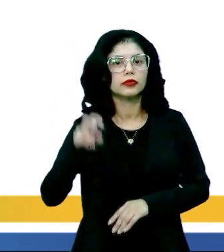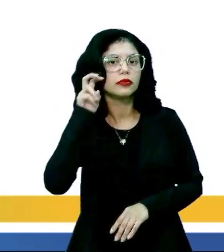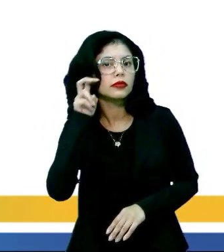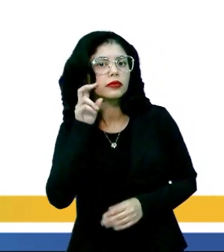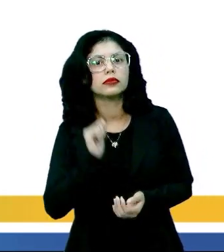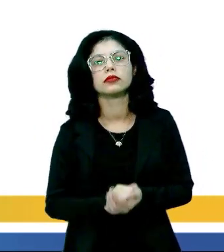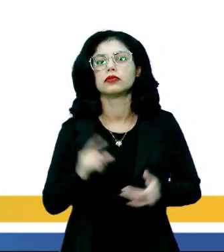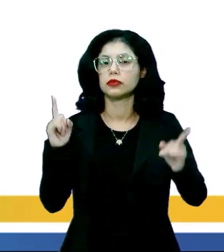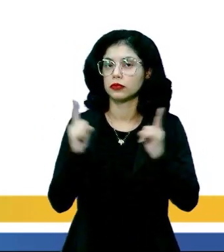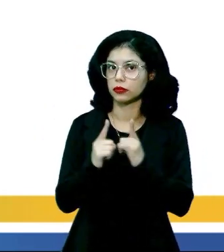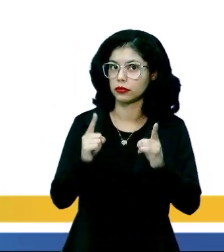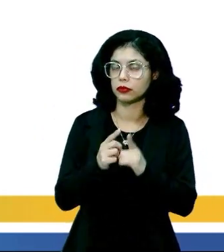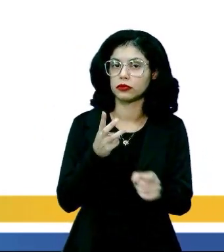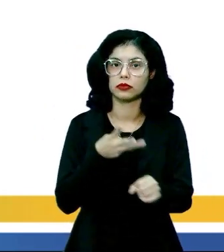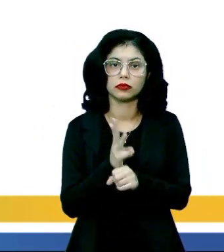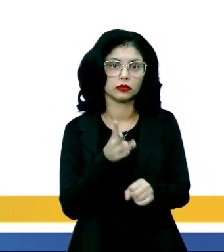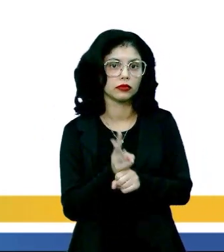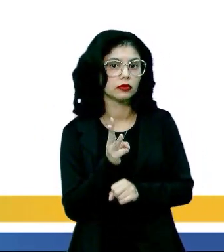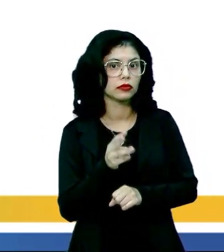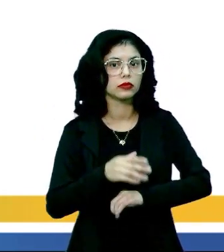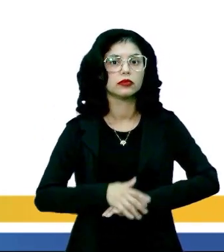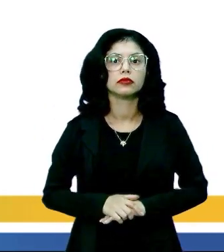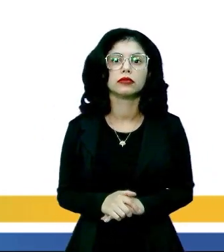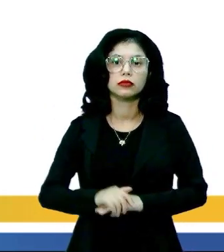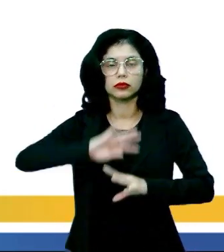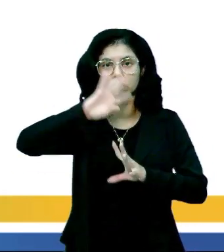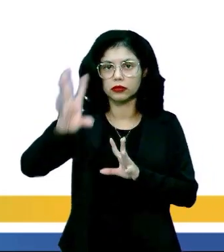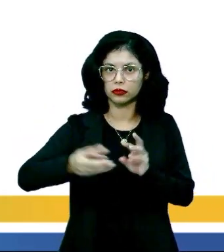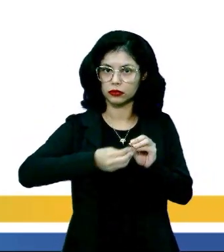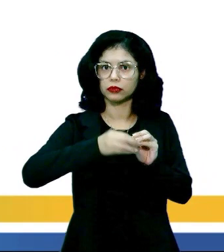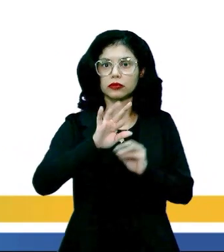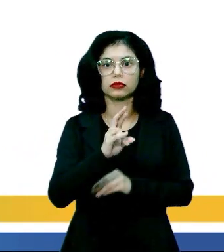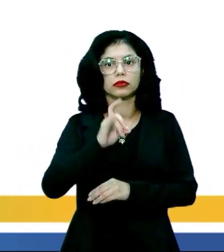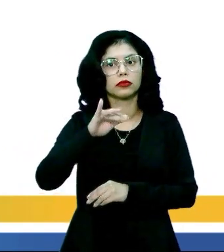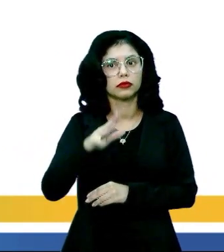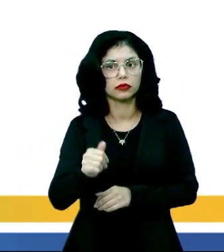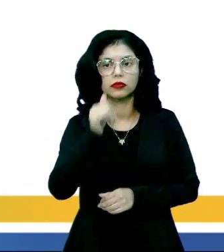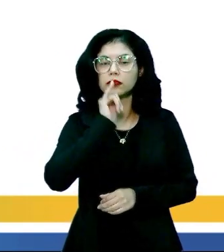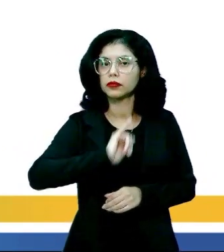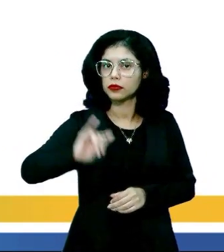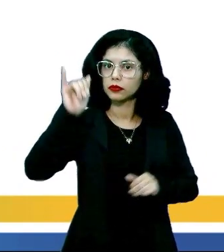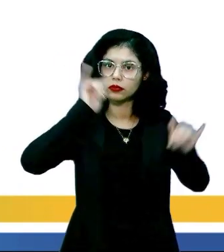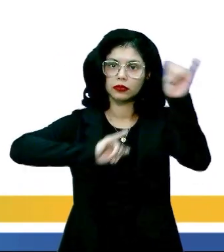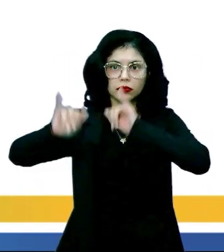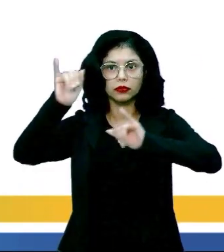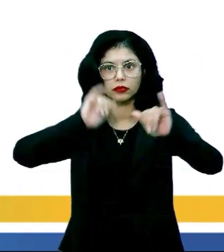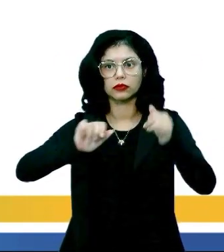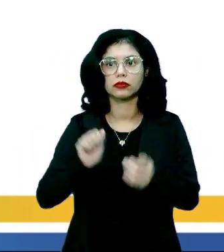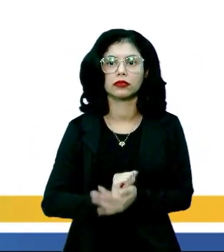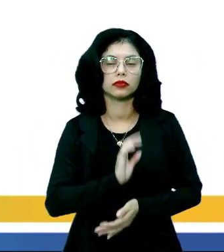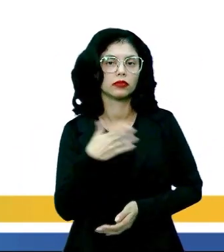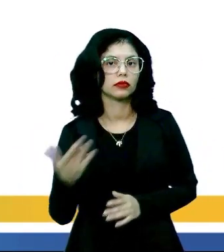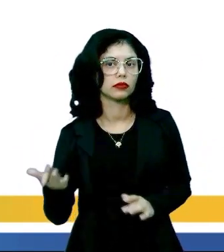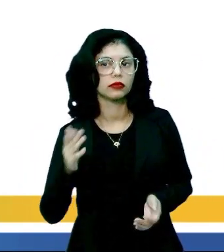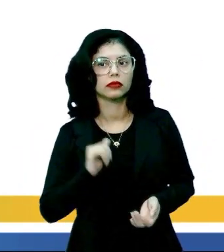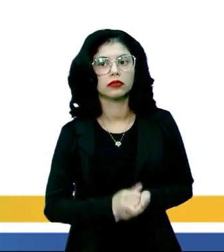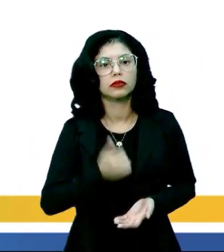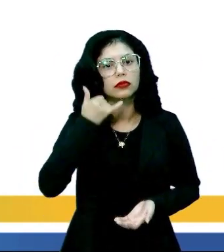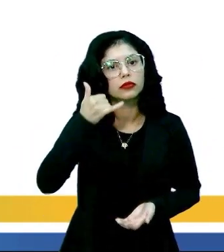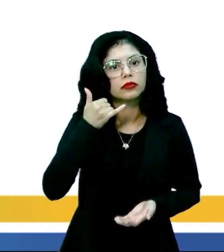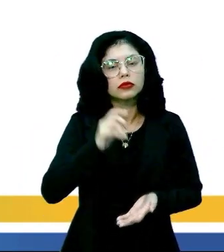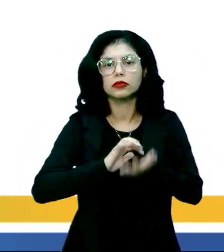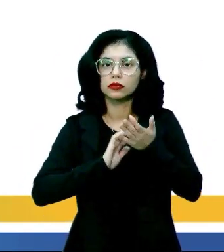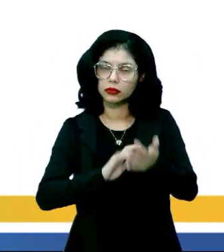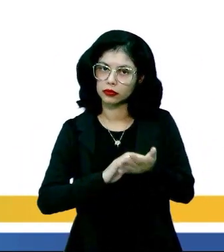Na quinta, 5. O serviço WhatsApp implementou um recurso que